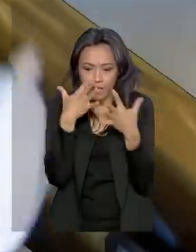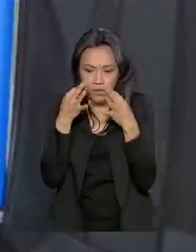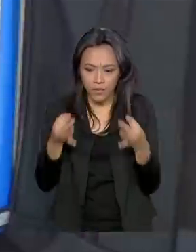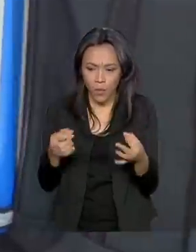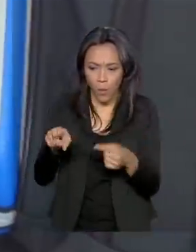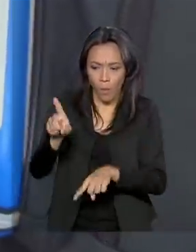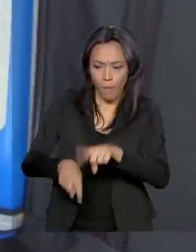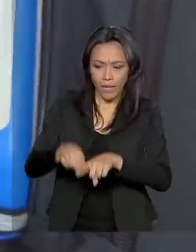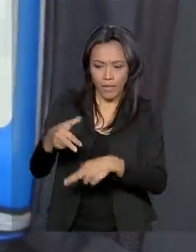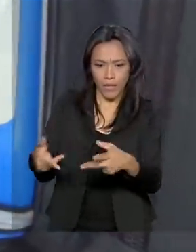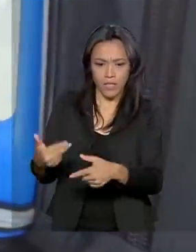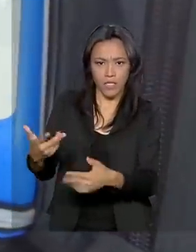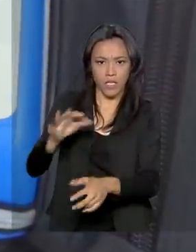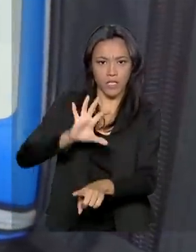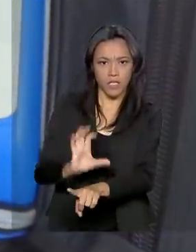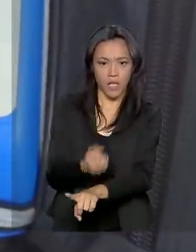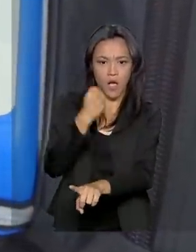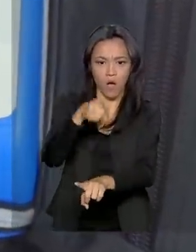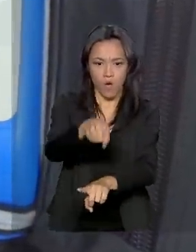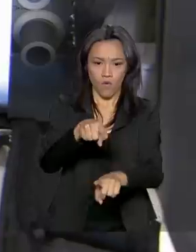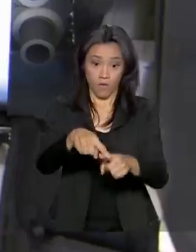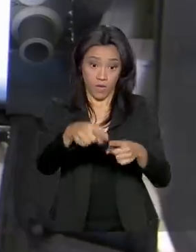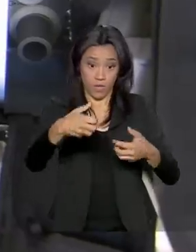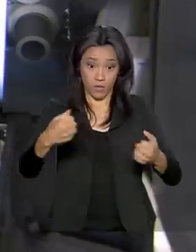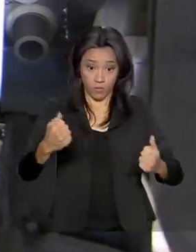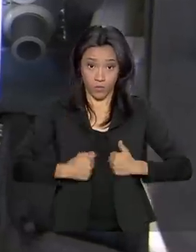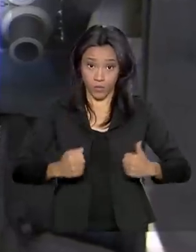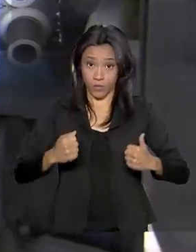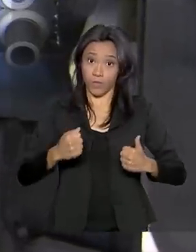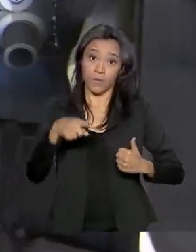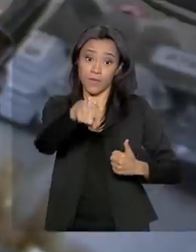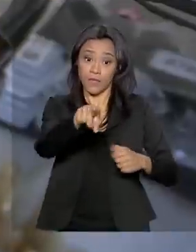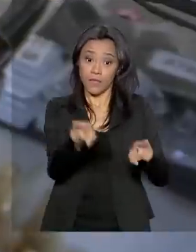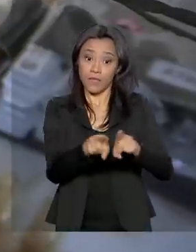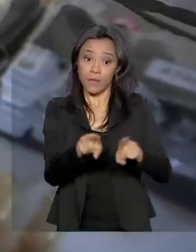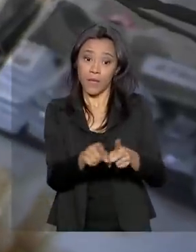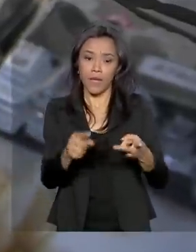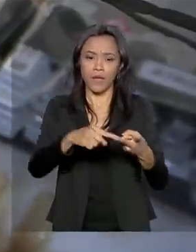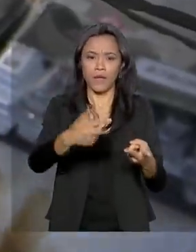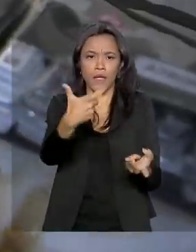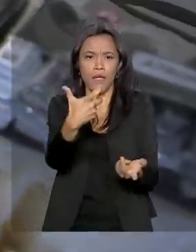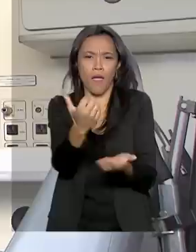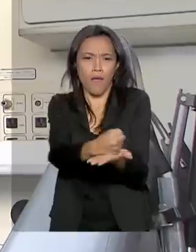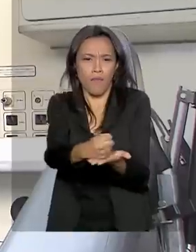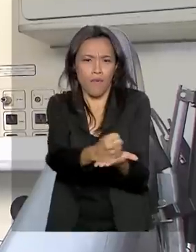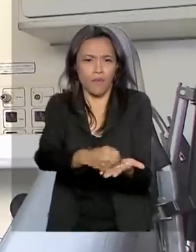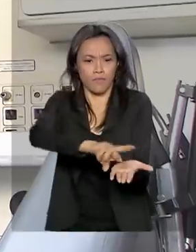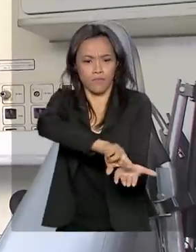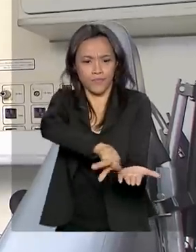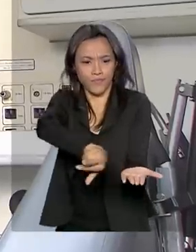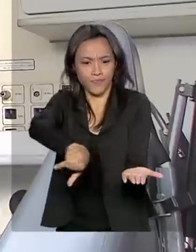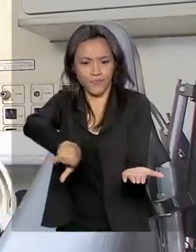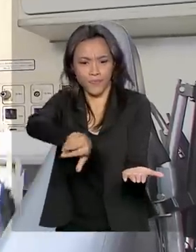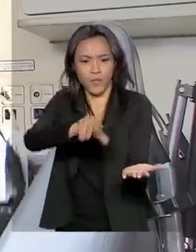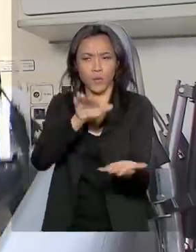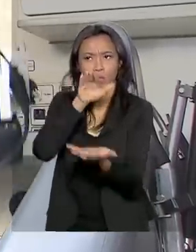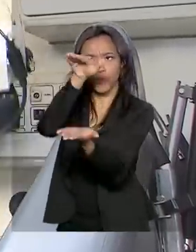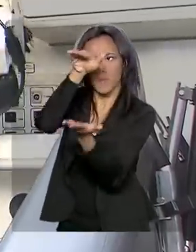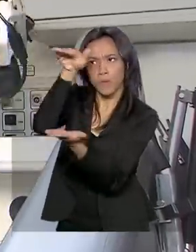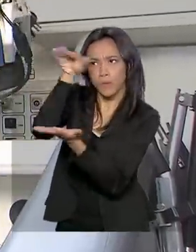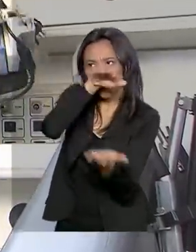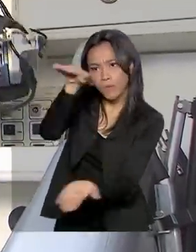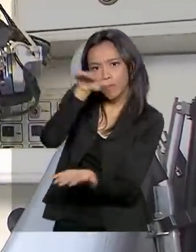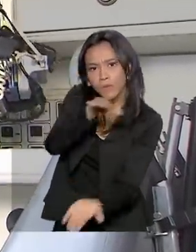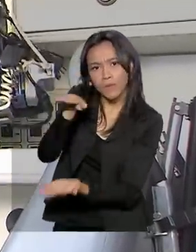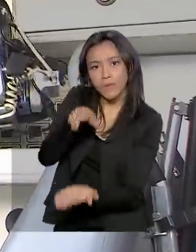equipamentos de salvamento, como desfibrilador e ventilador mecânico, além de medicamentos. Essa estrutura é capaz